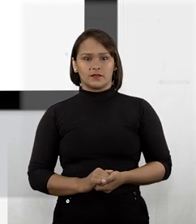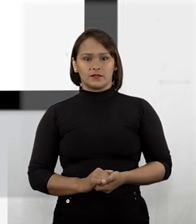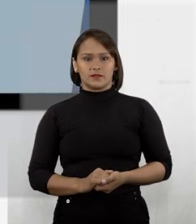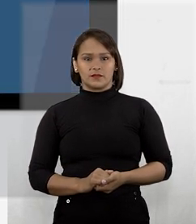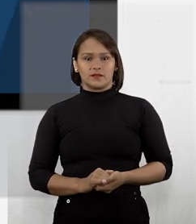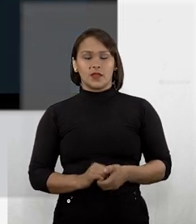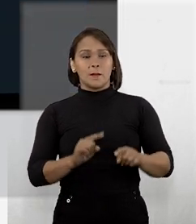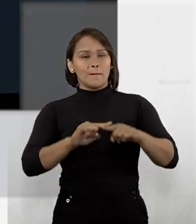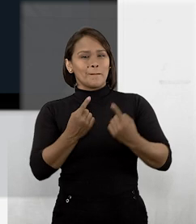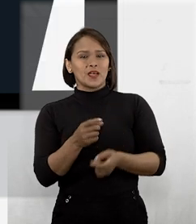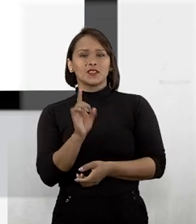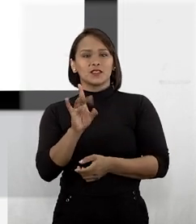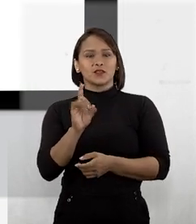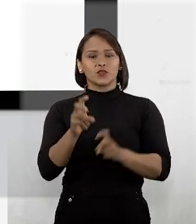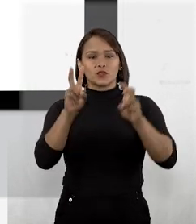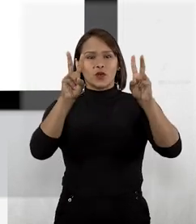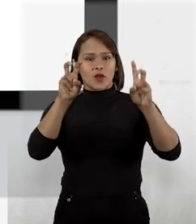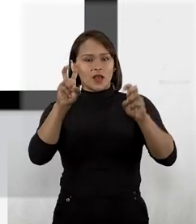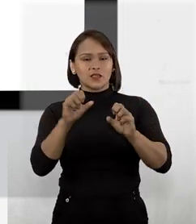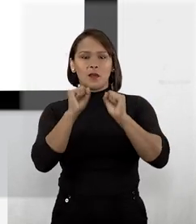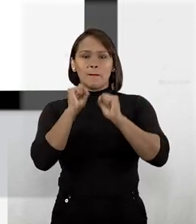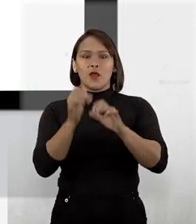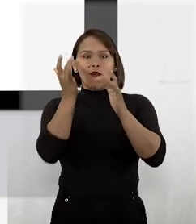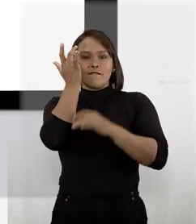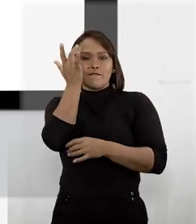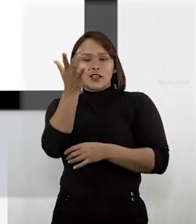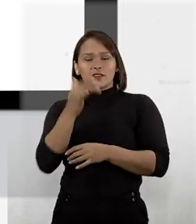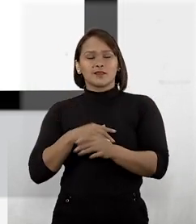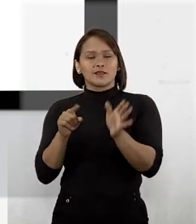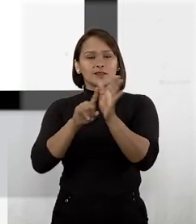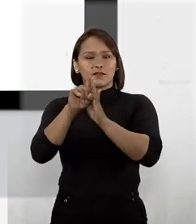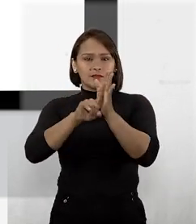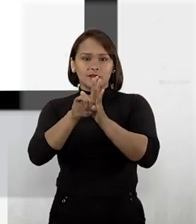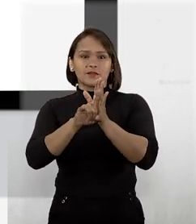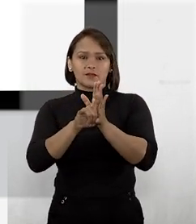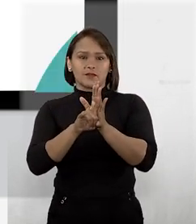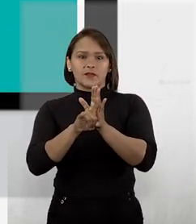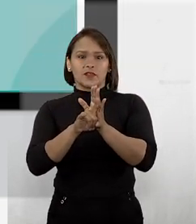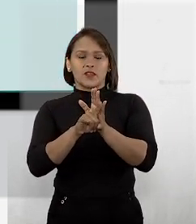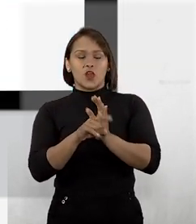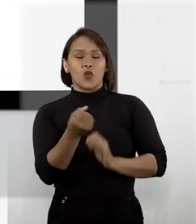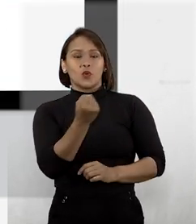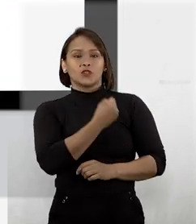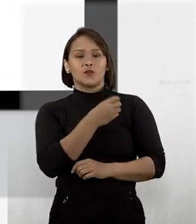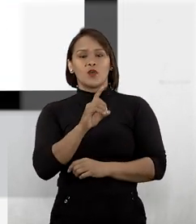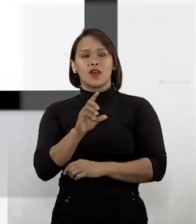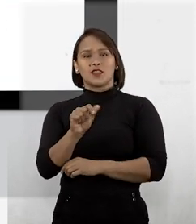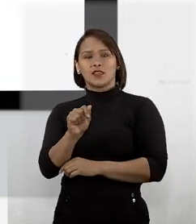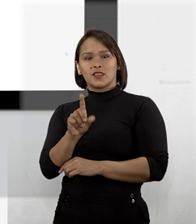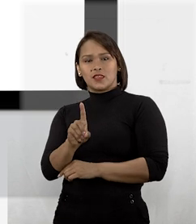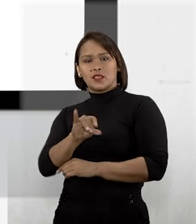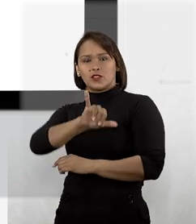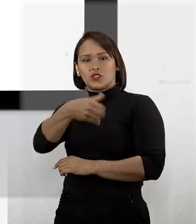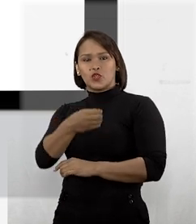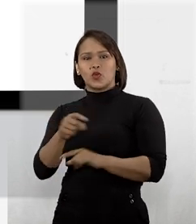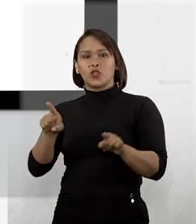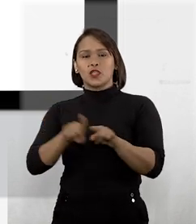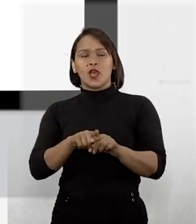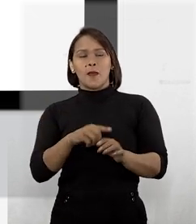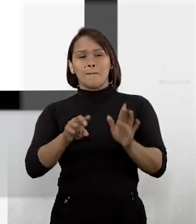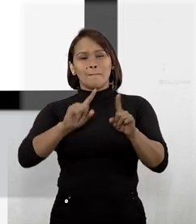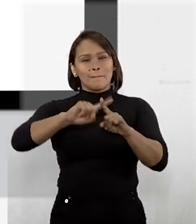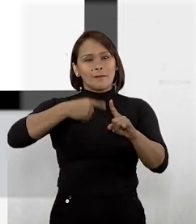Mas não são só as aspas que podem facilitar a sua pesquisa. O símbolo ADJ, acrescido de um numeral,